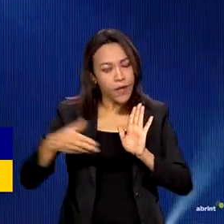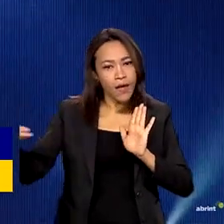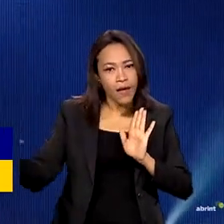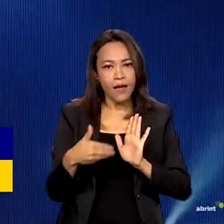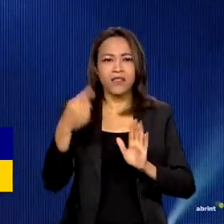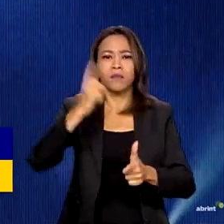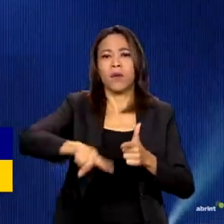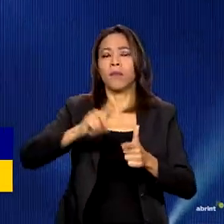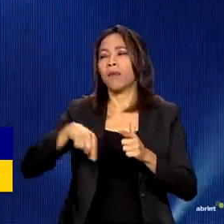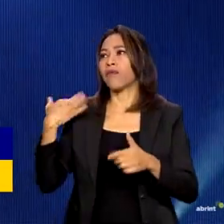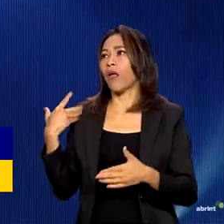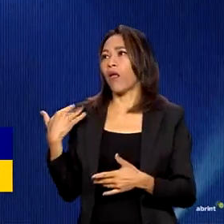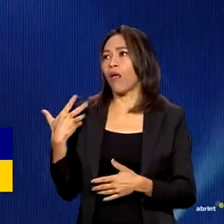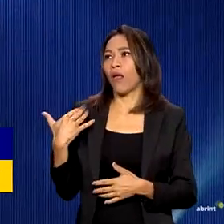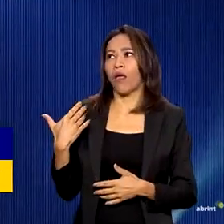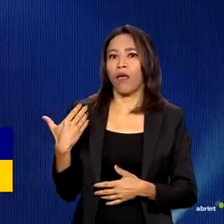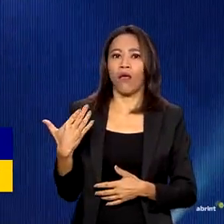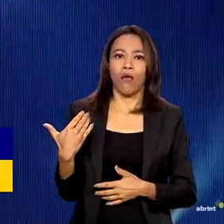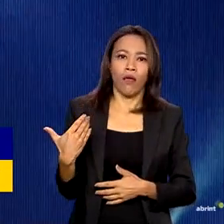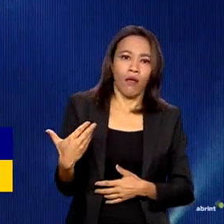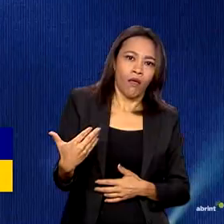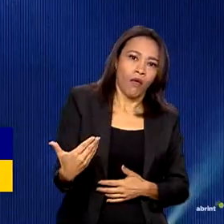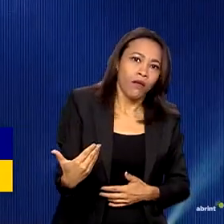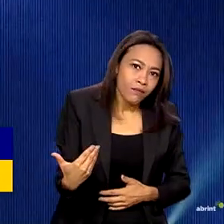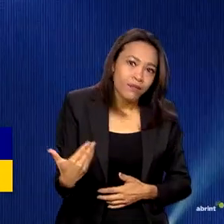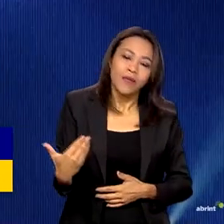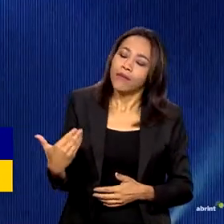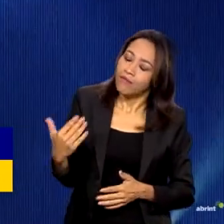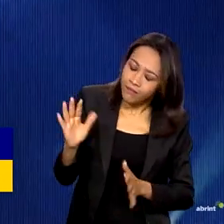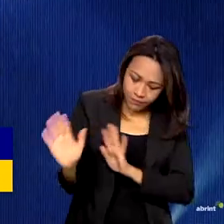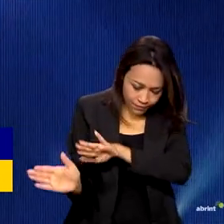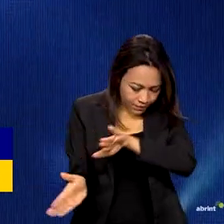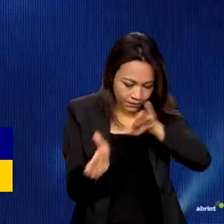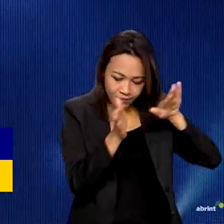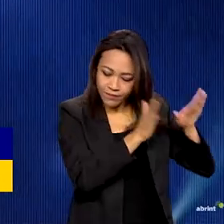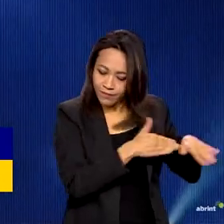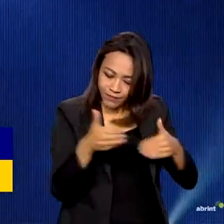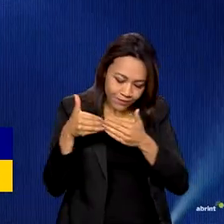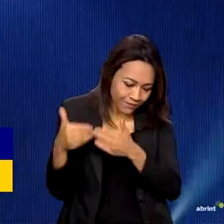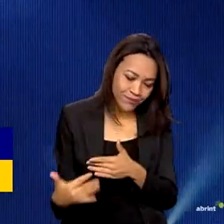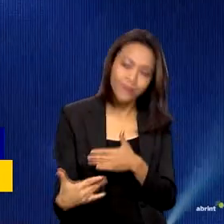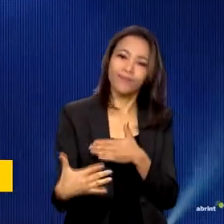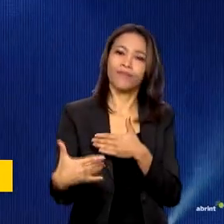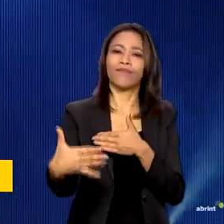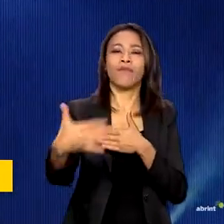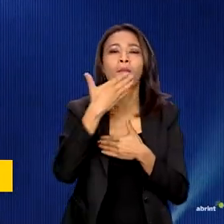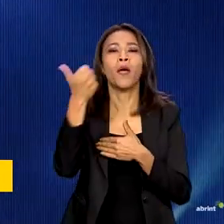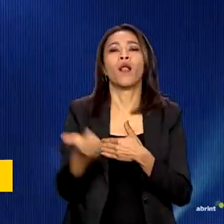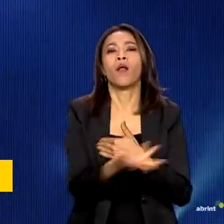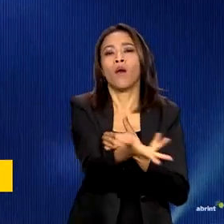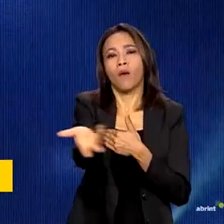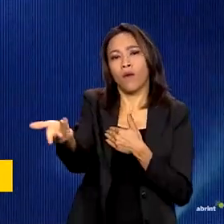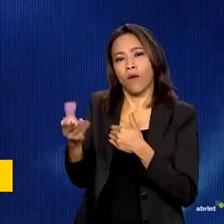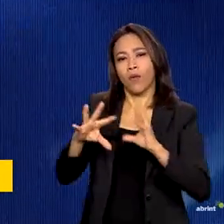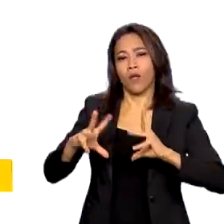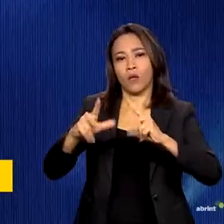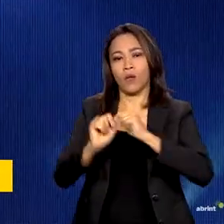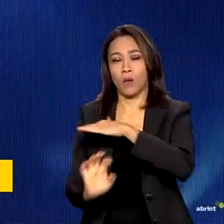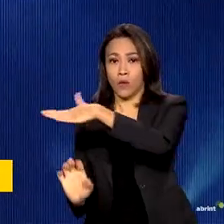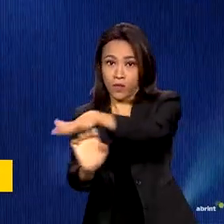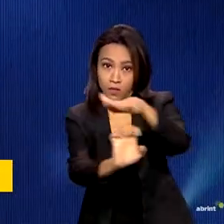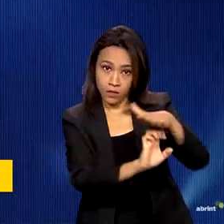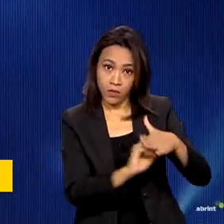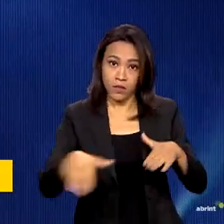problema histórico e, com certeza, virar essa página e construir um ambiente melhor para todo o setor das